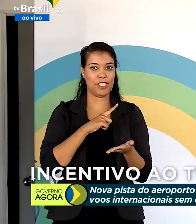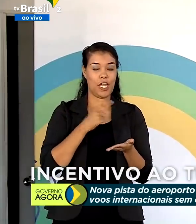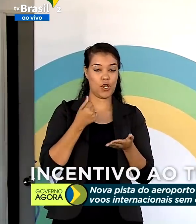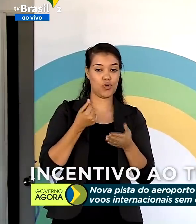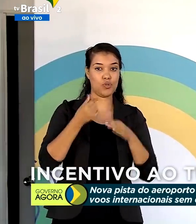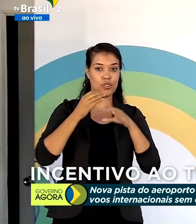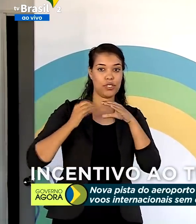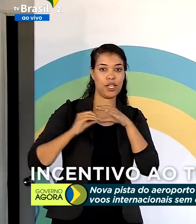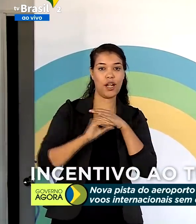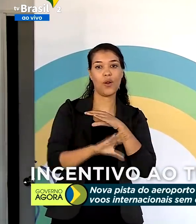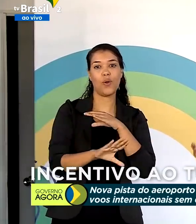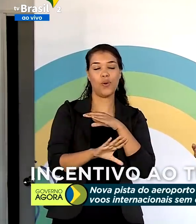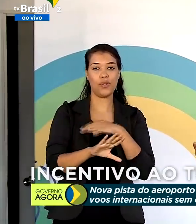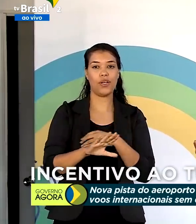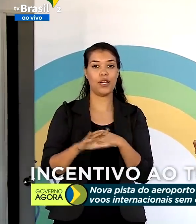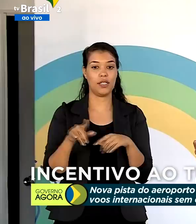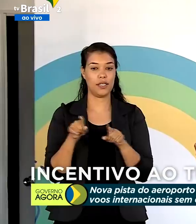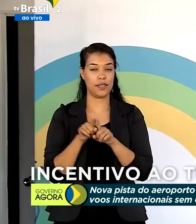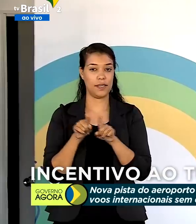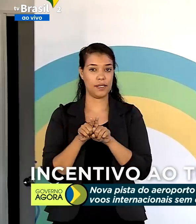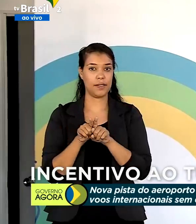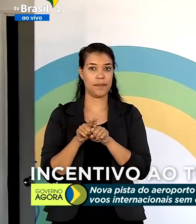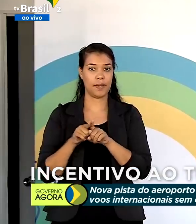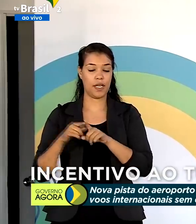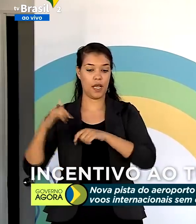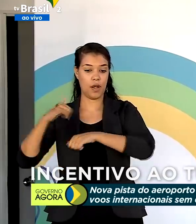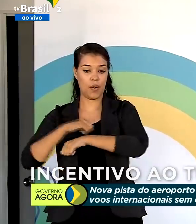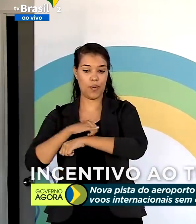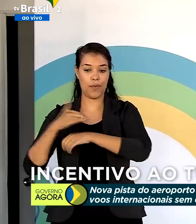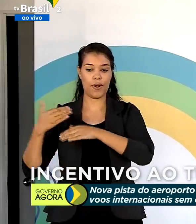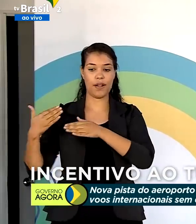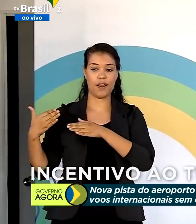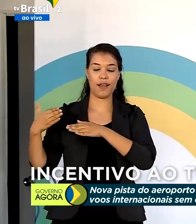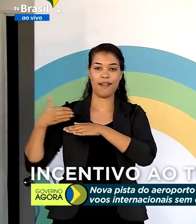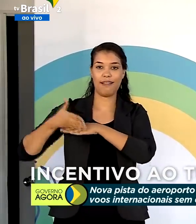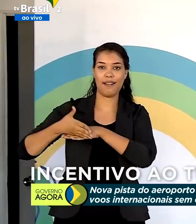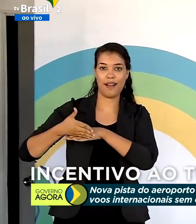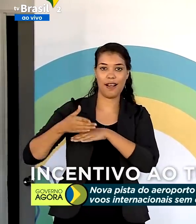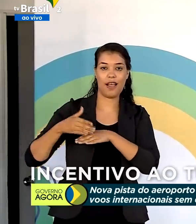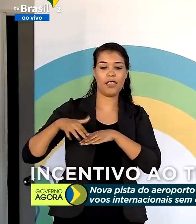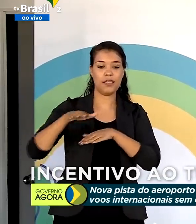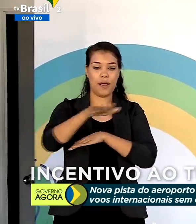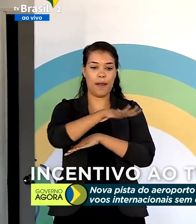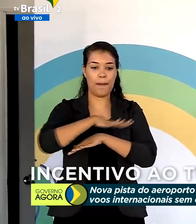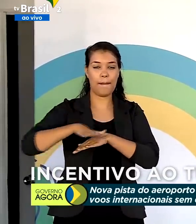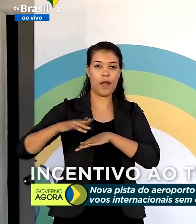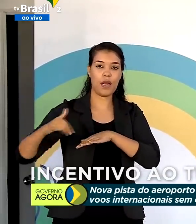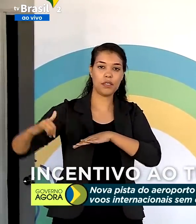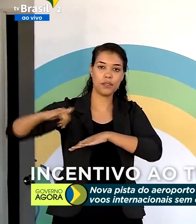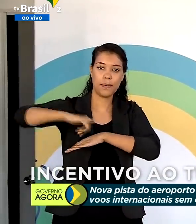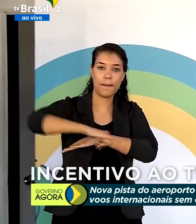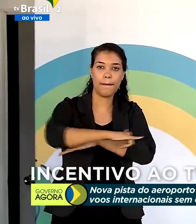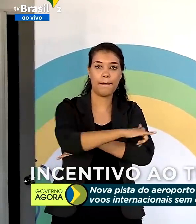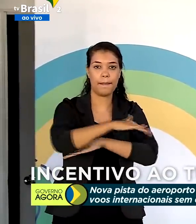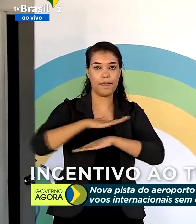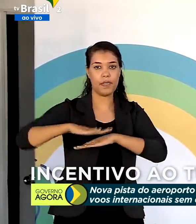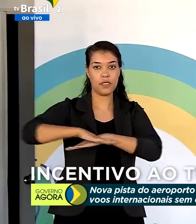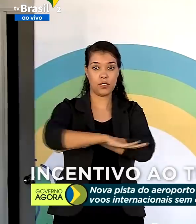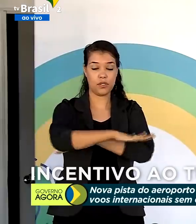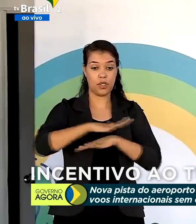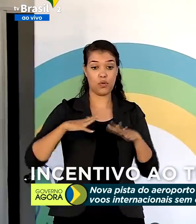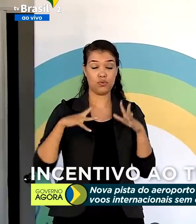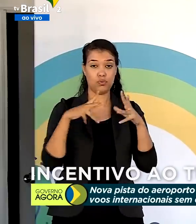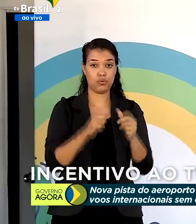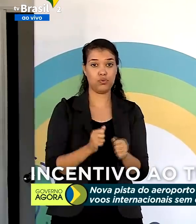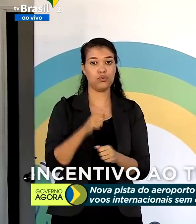desses três locais, tanto a entrada do aeroporto quanto o pátio de manobras e a pista num manancial,